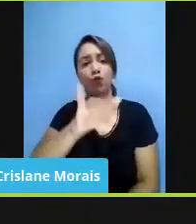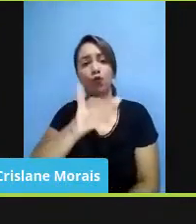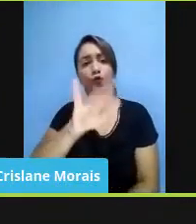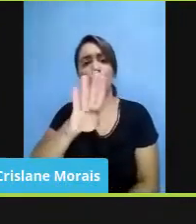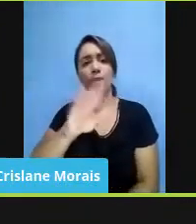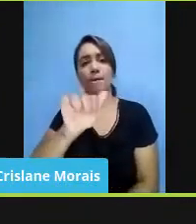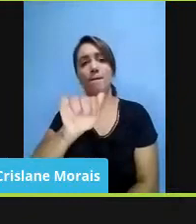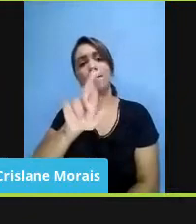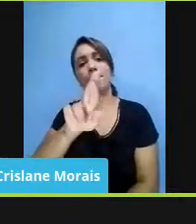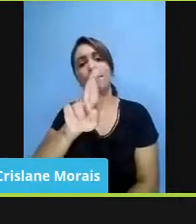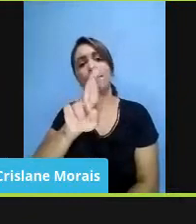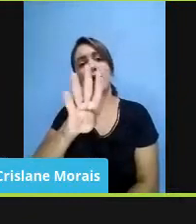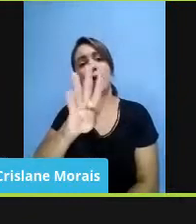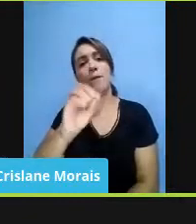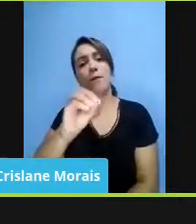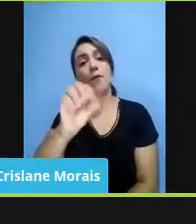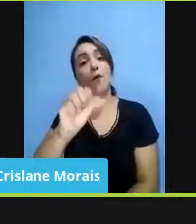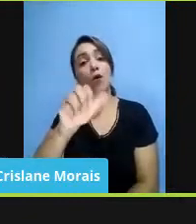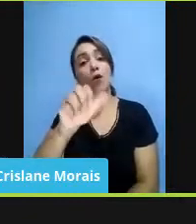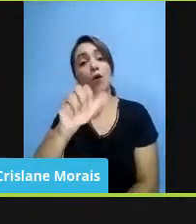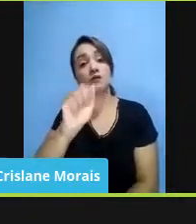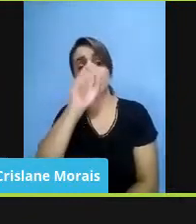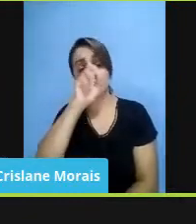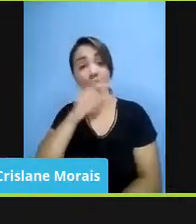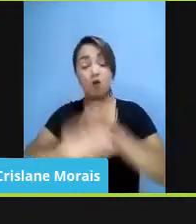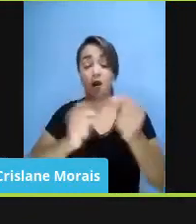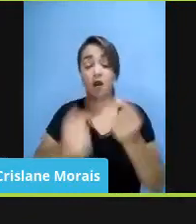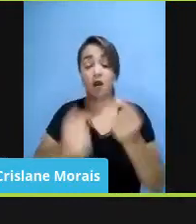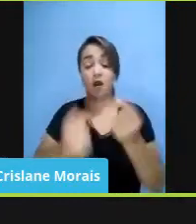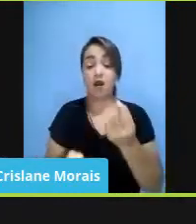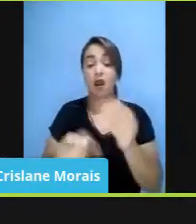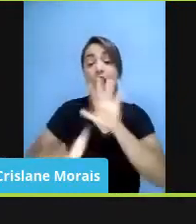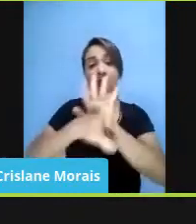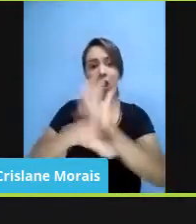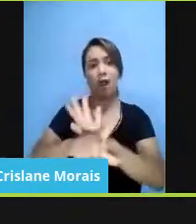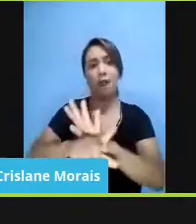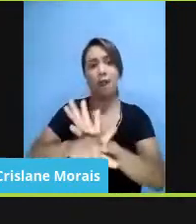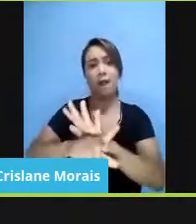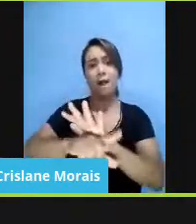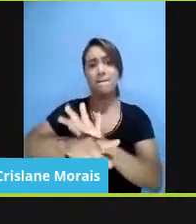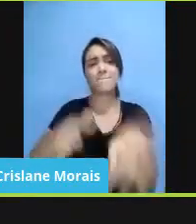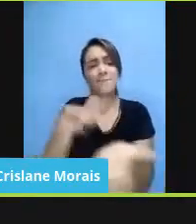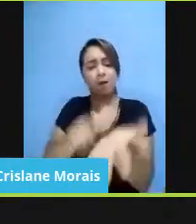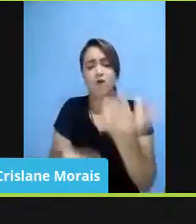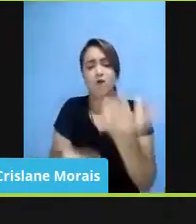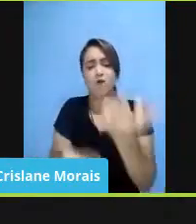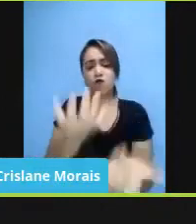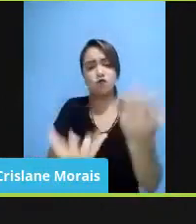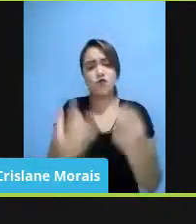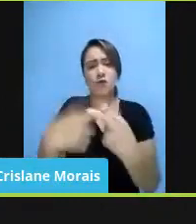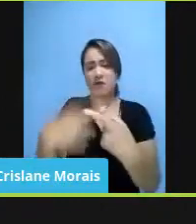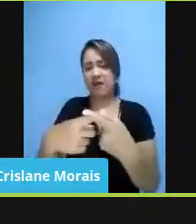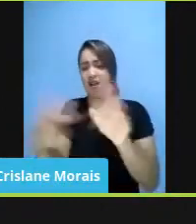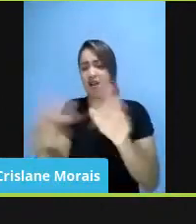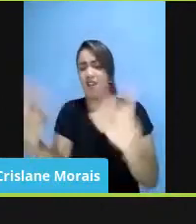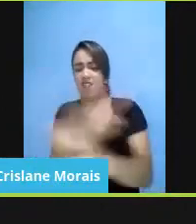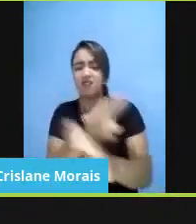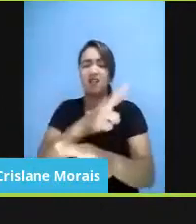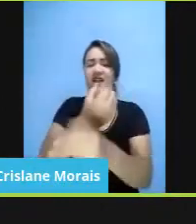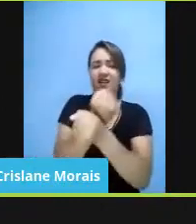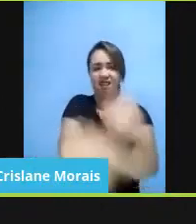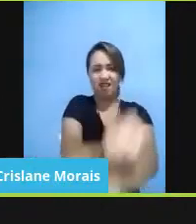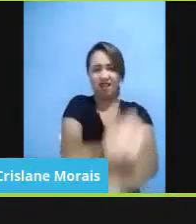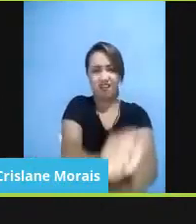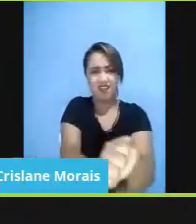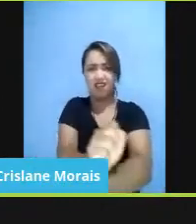documentos relacionados à escravidão, à escravidão, aos escravizados, às escravizadas, ao tráfico negreiro.